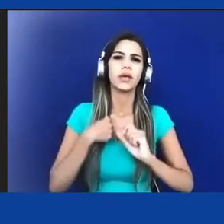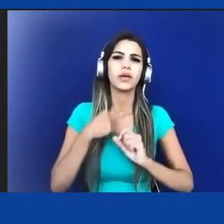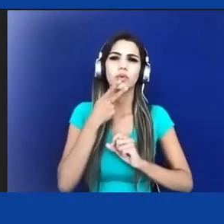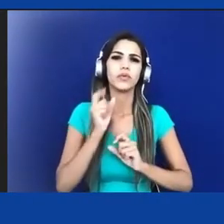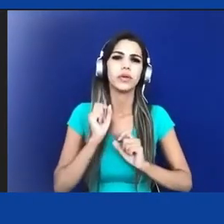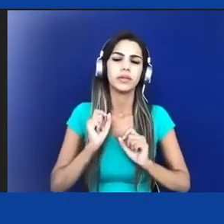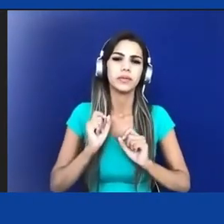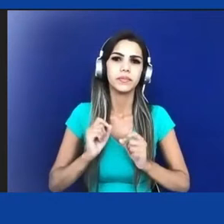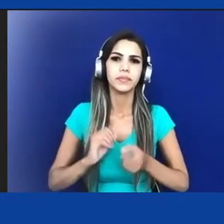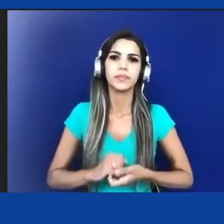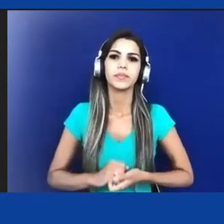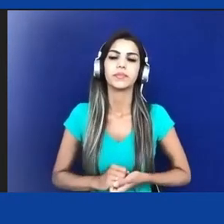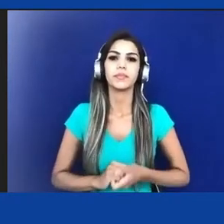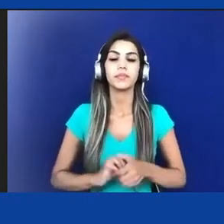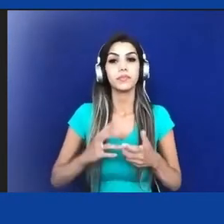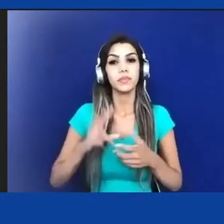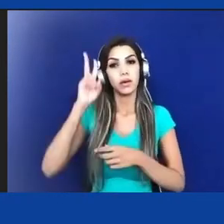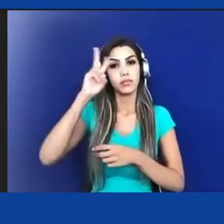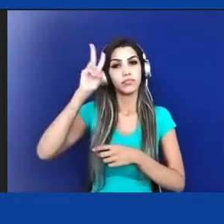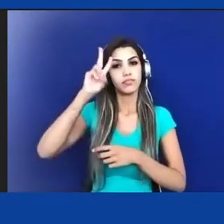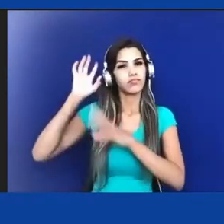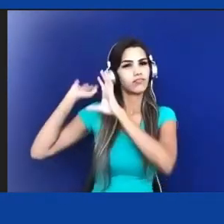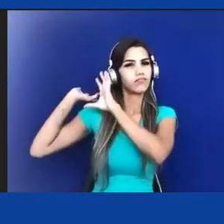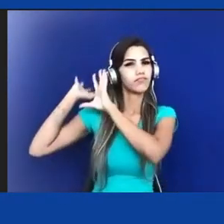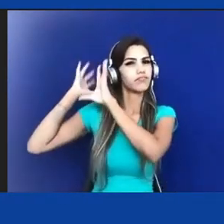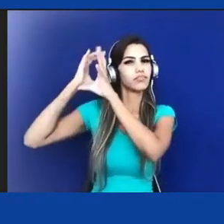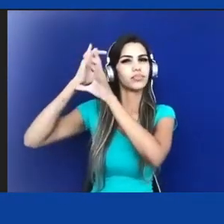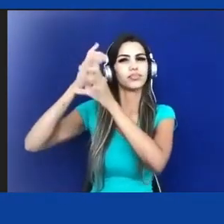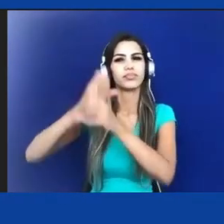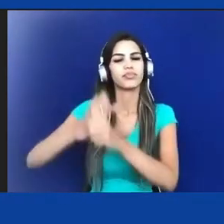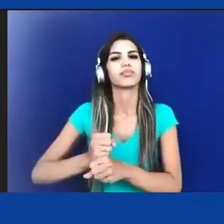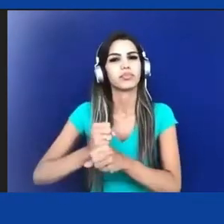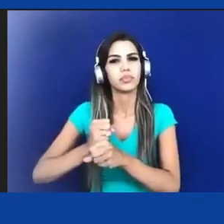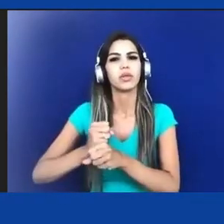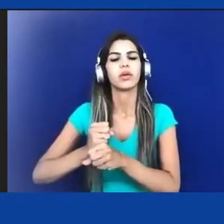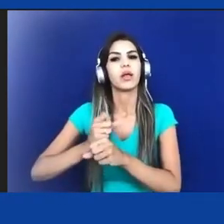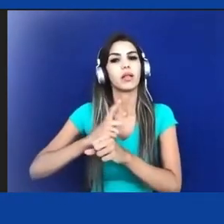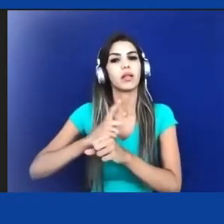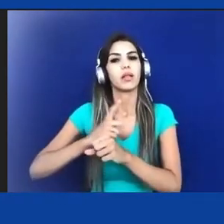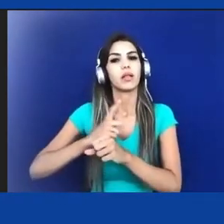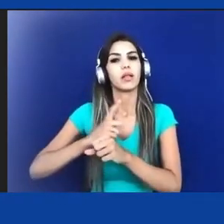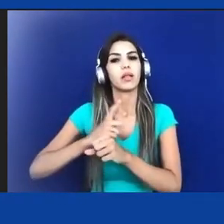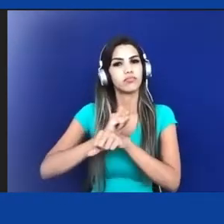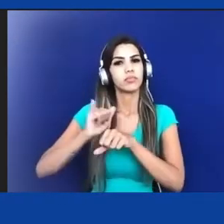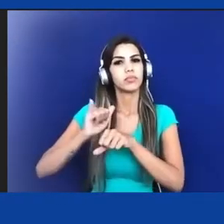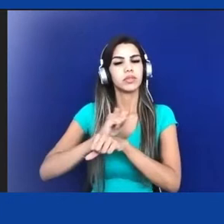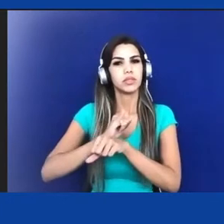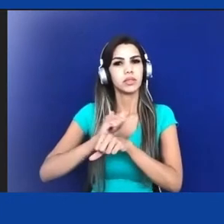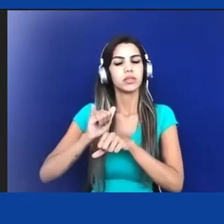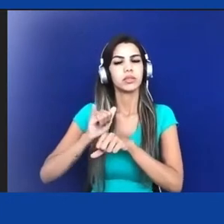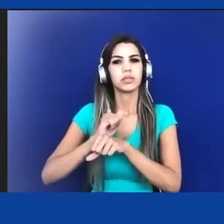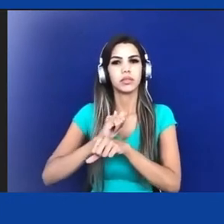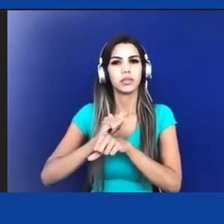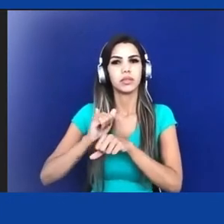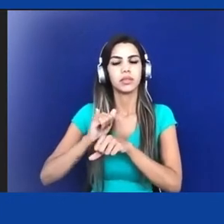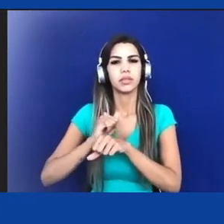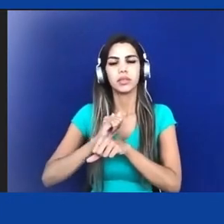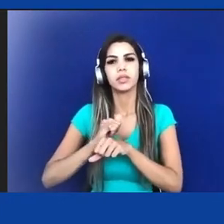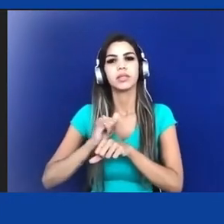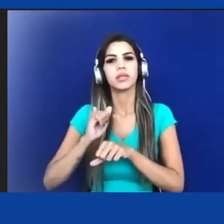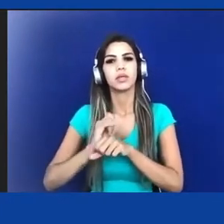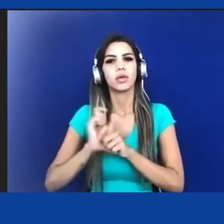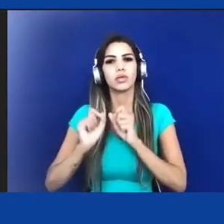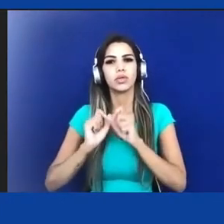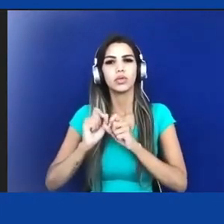Historicamente, no nosso país, nós tínhamos mecanismos sociológicos de negociação e captação da diferença